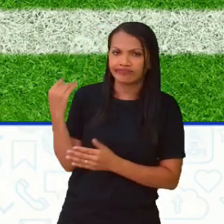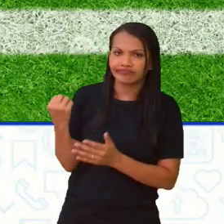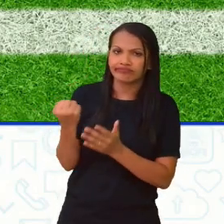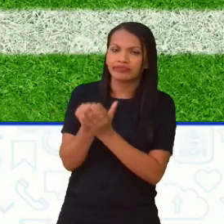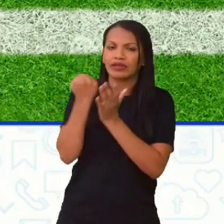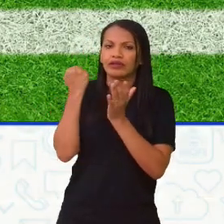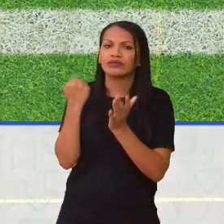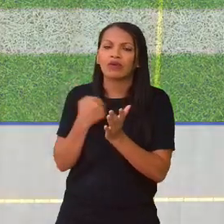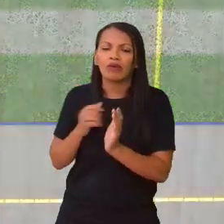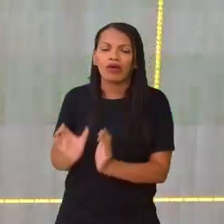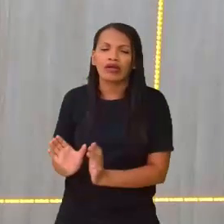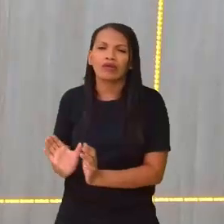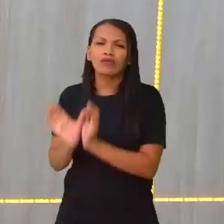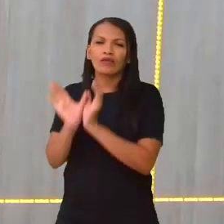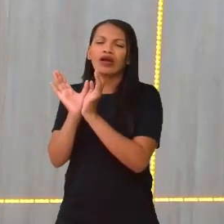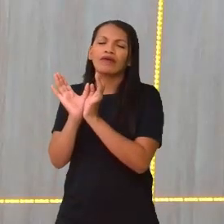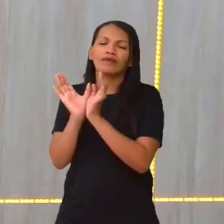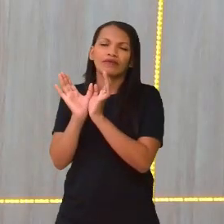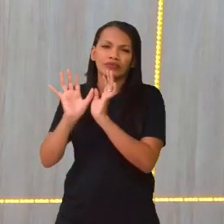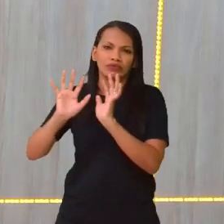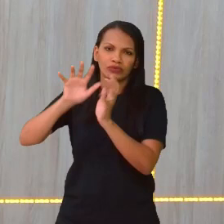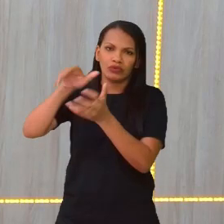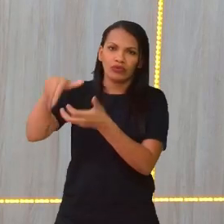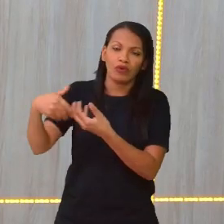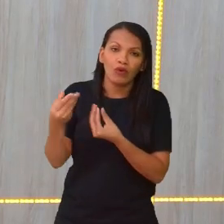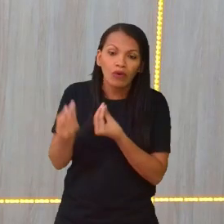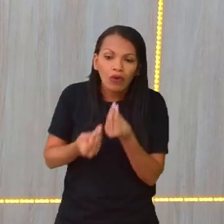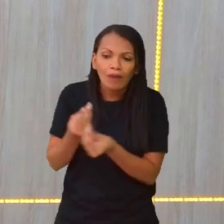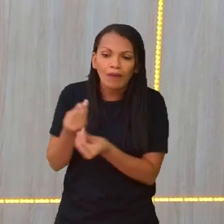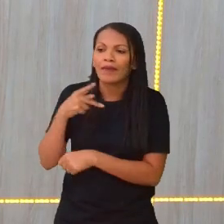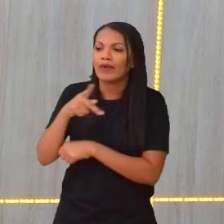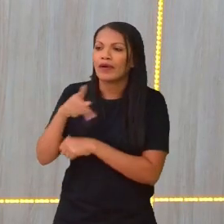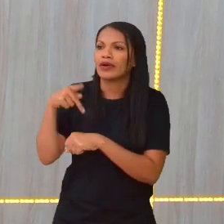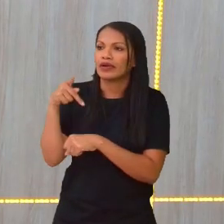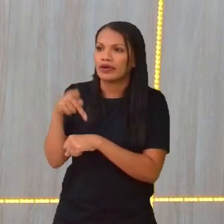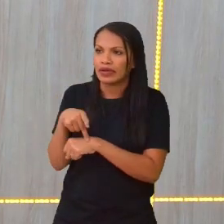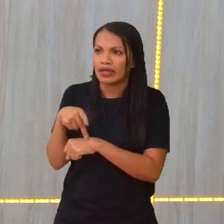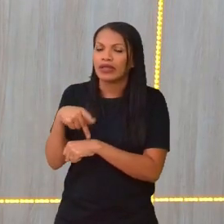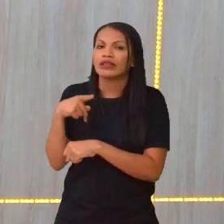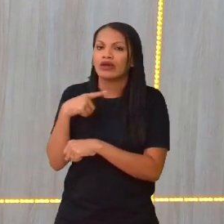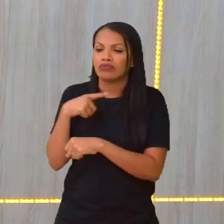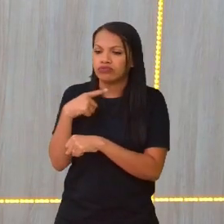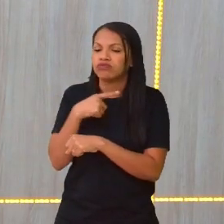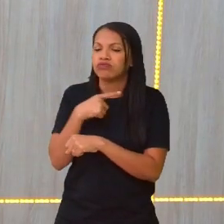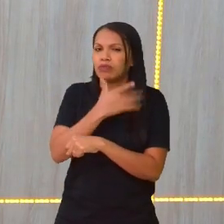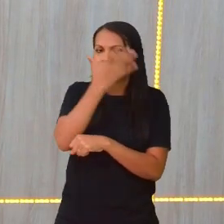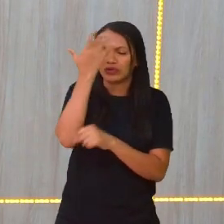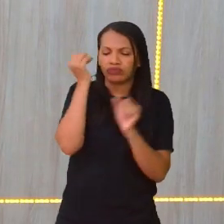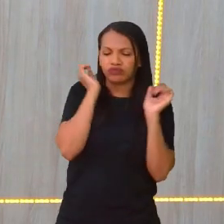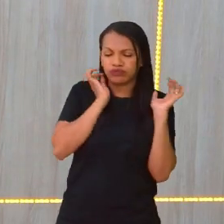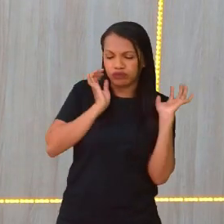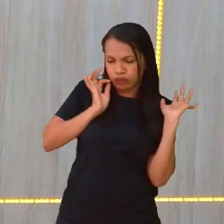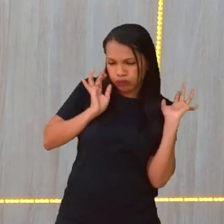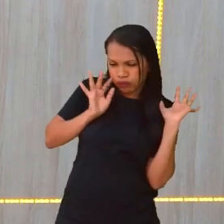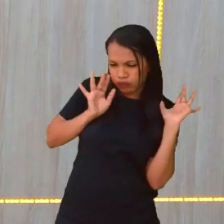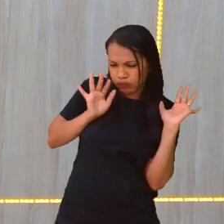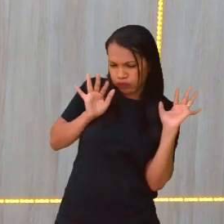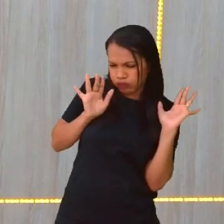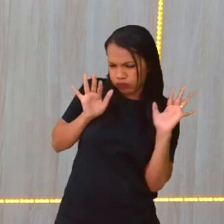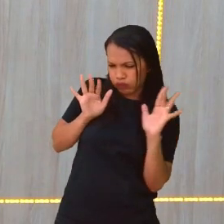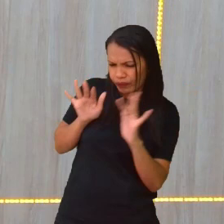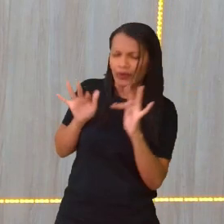diretamente com a Copa, né? E como esse país deve ter inchado de turismo, de turismo, né? De turistas